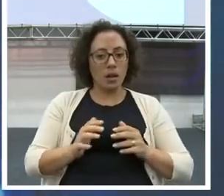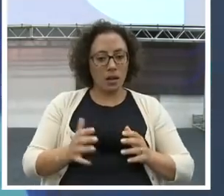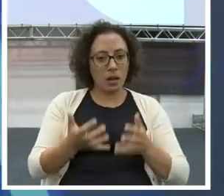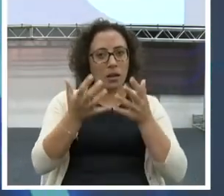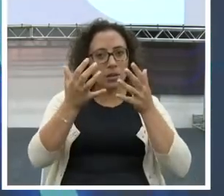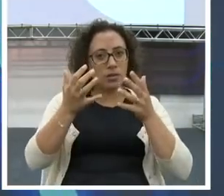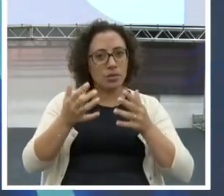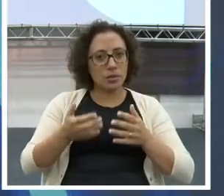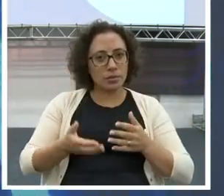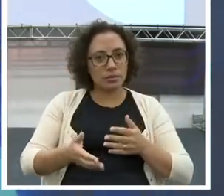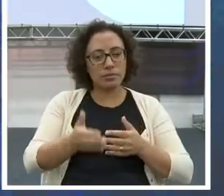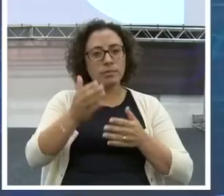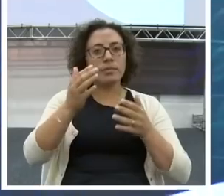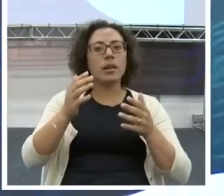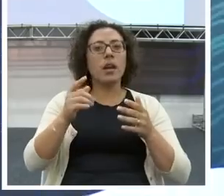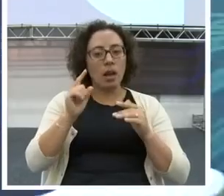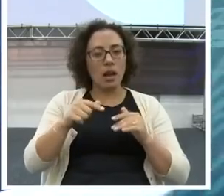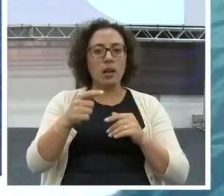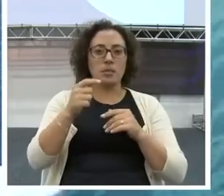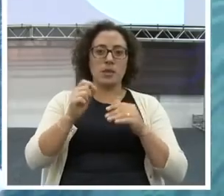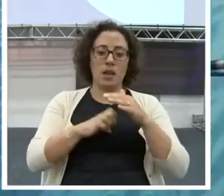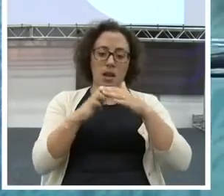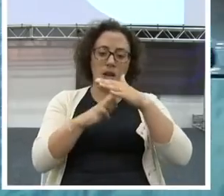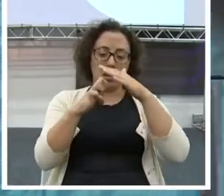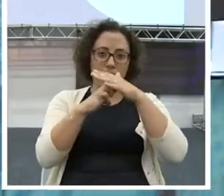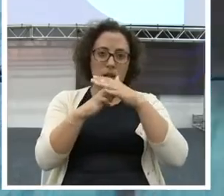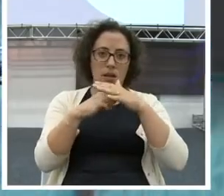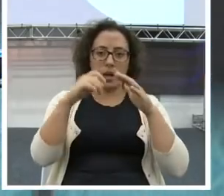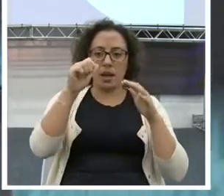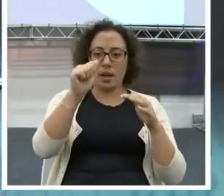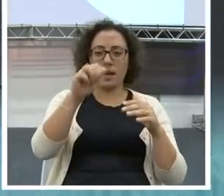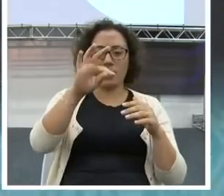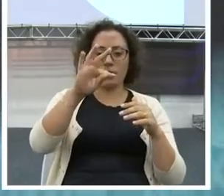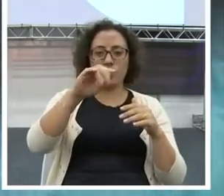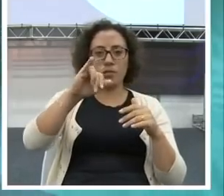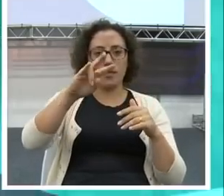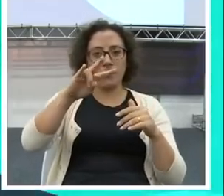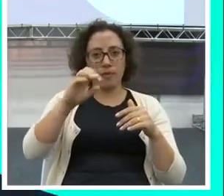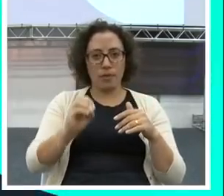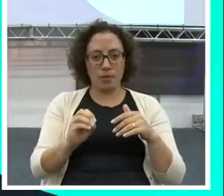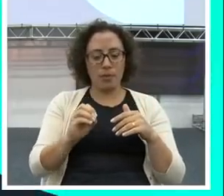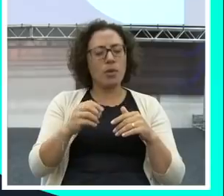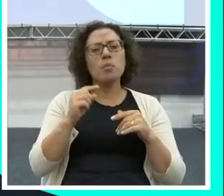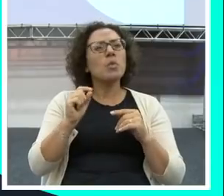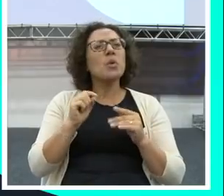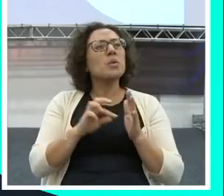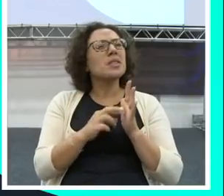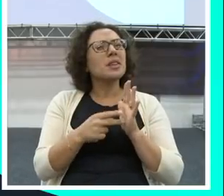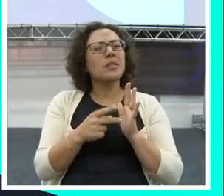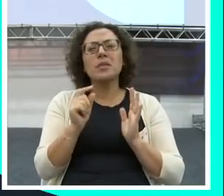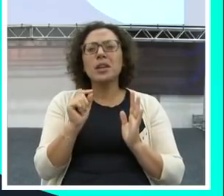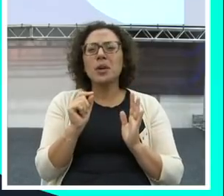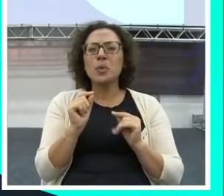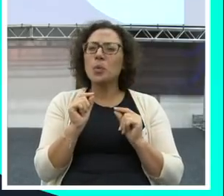segredo da riqueza é um negócio chamado ativo. O que é ativo?